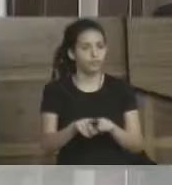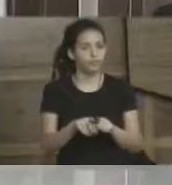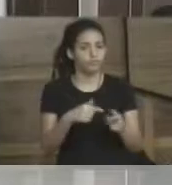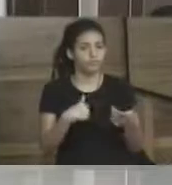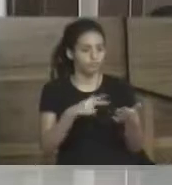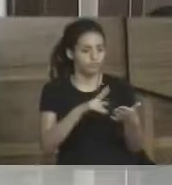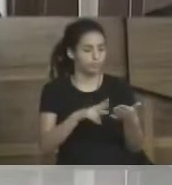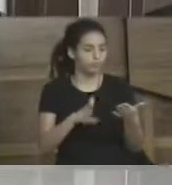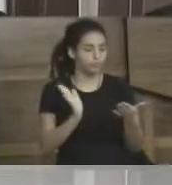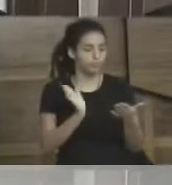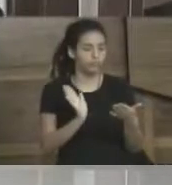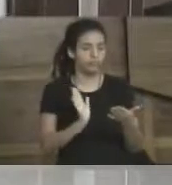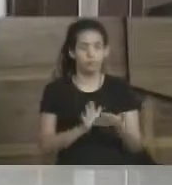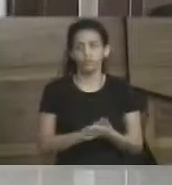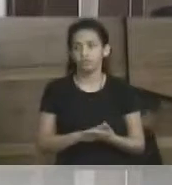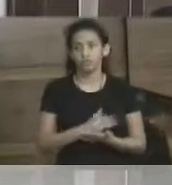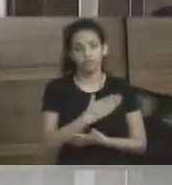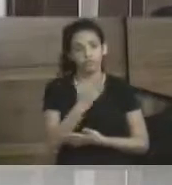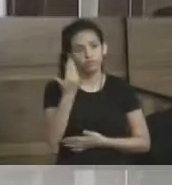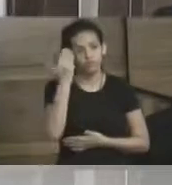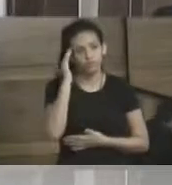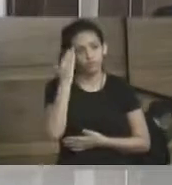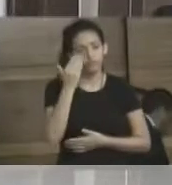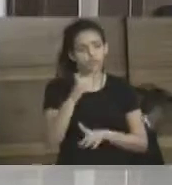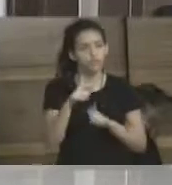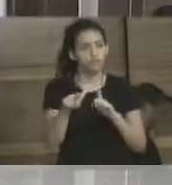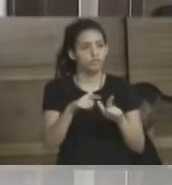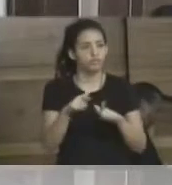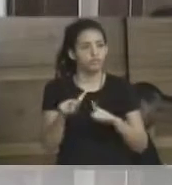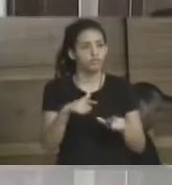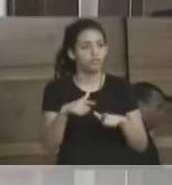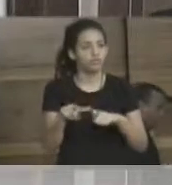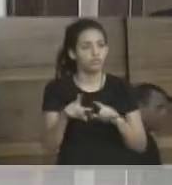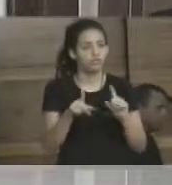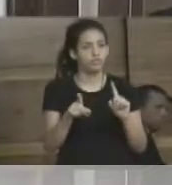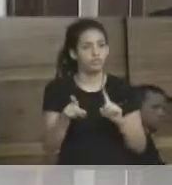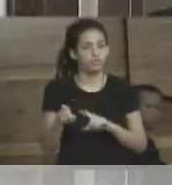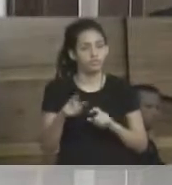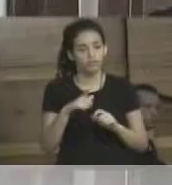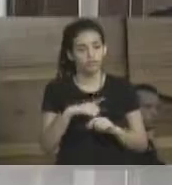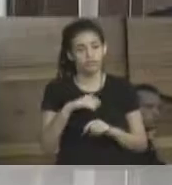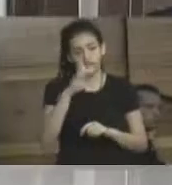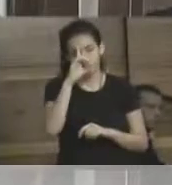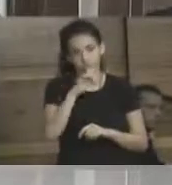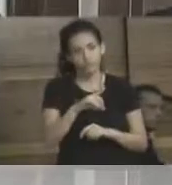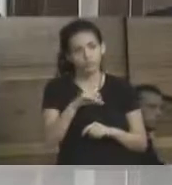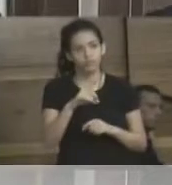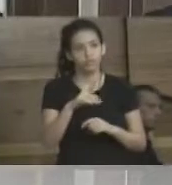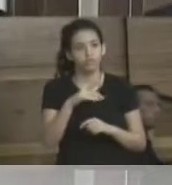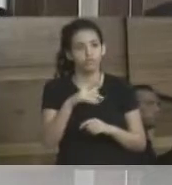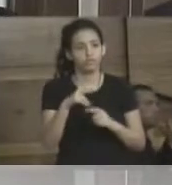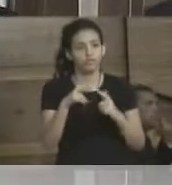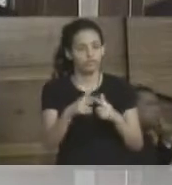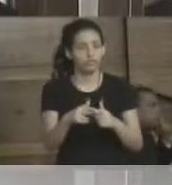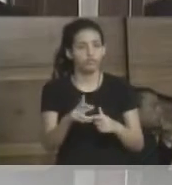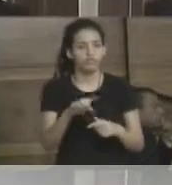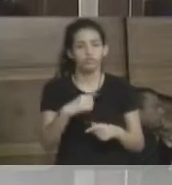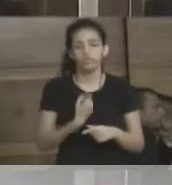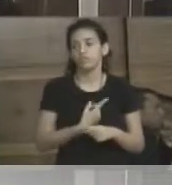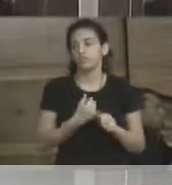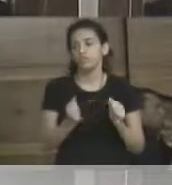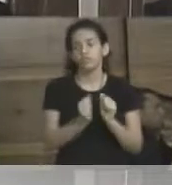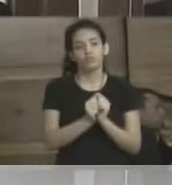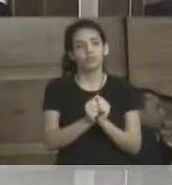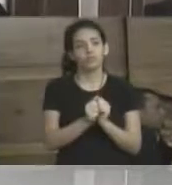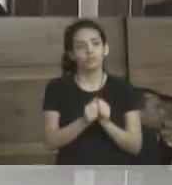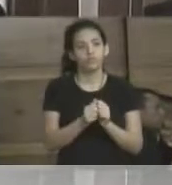levar aqueles trabalhadores daquela cooperativa que estão tendo seus direitos feridos, levar eles que a gente aqui